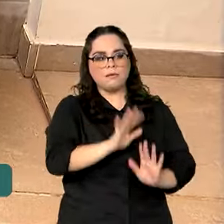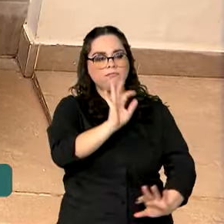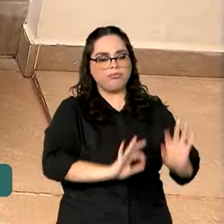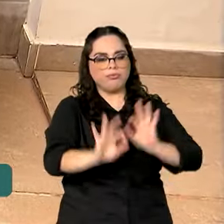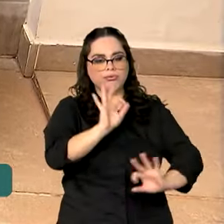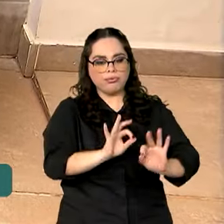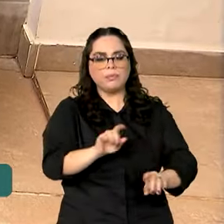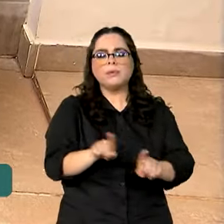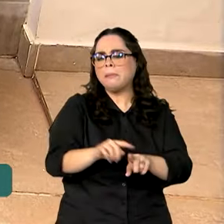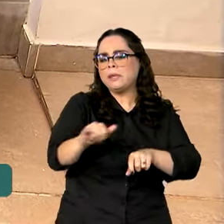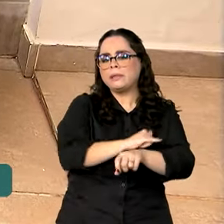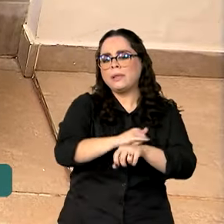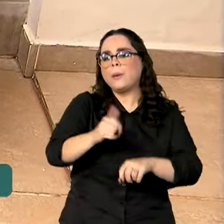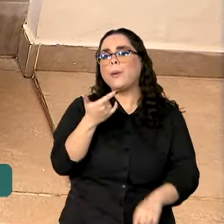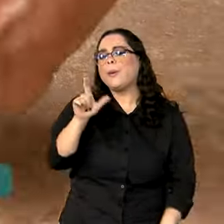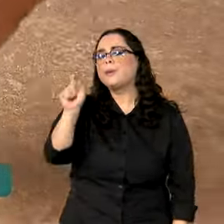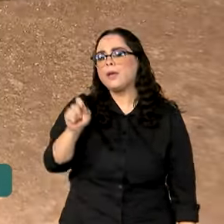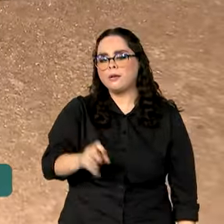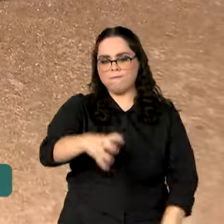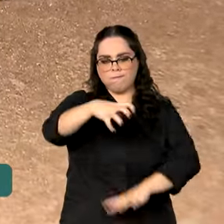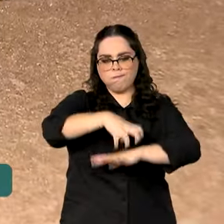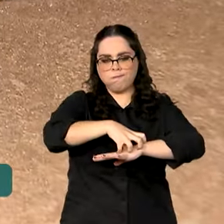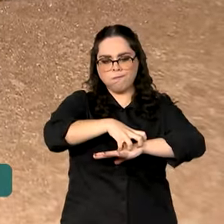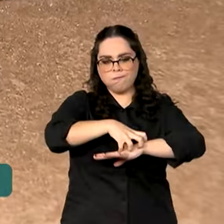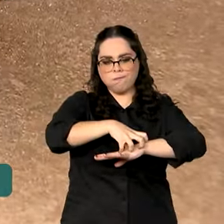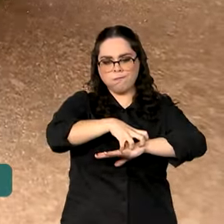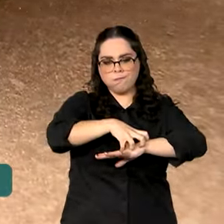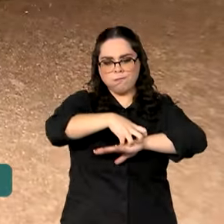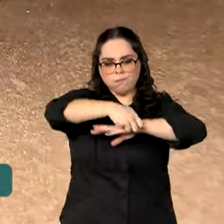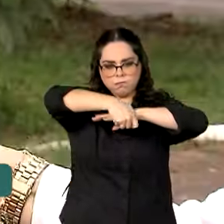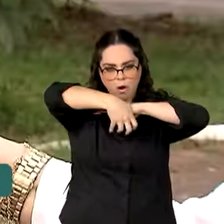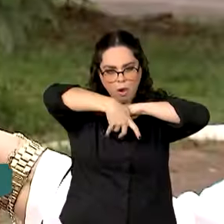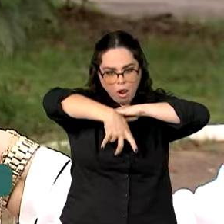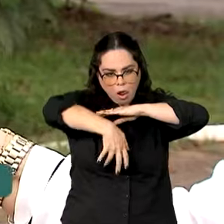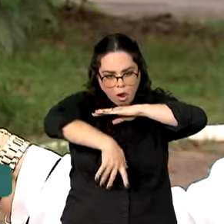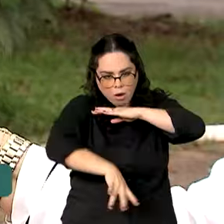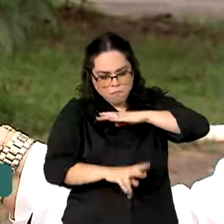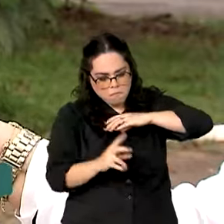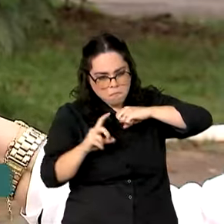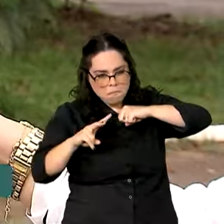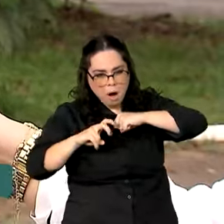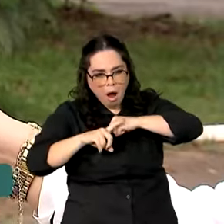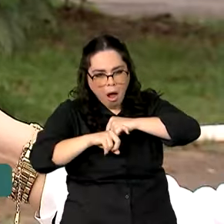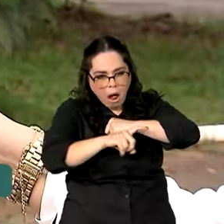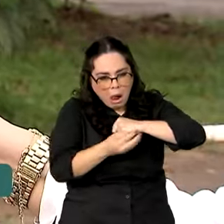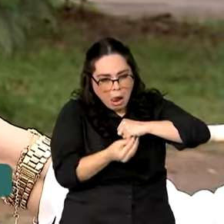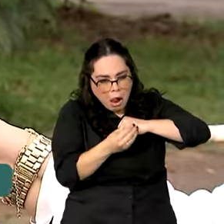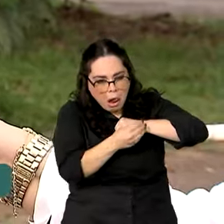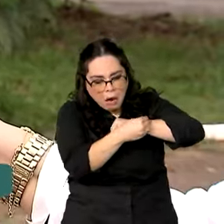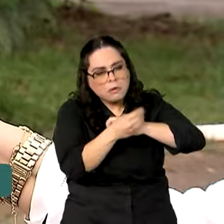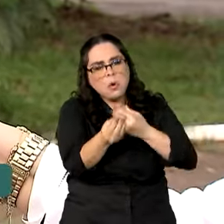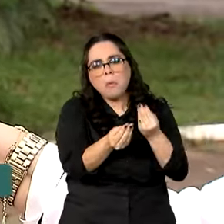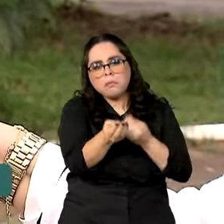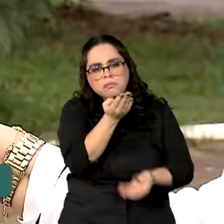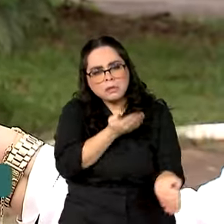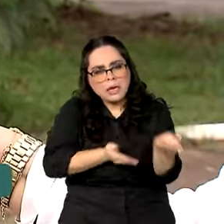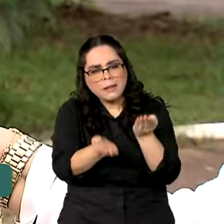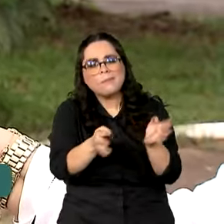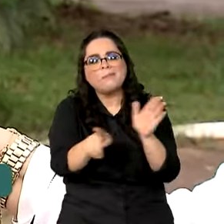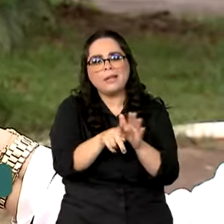Outra técnica usada são as estações disseminadoras de larvicidas. Normalmente é onde a gente faz o tratamento com